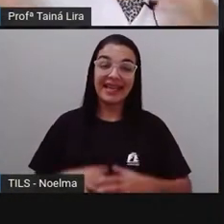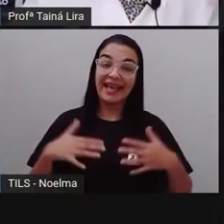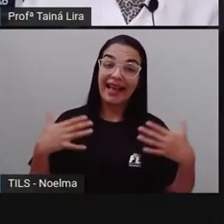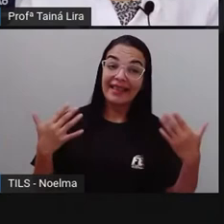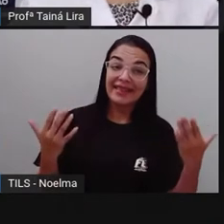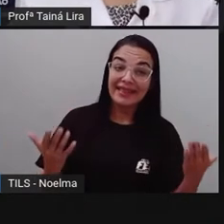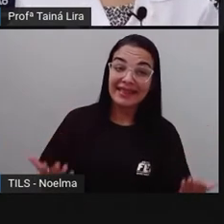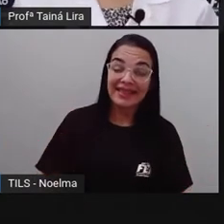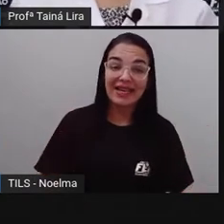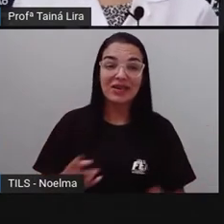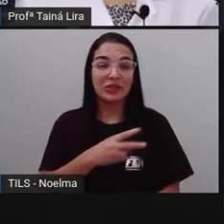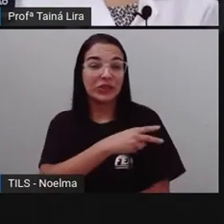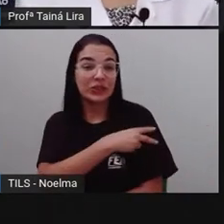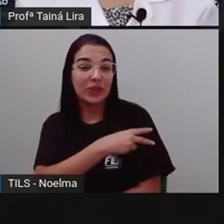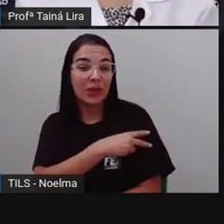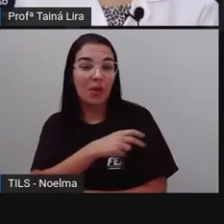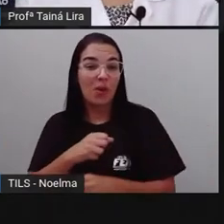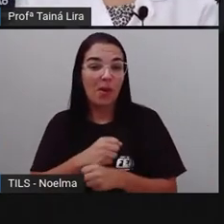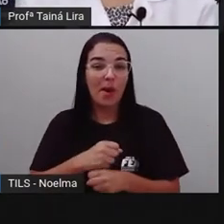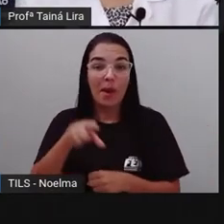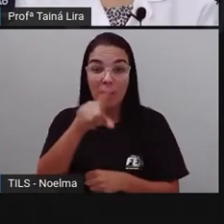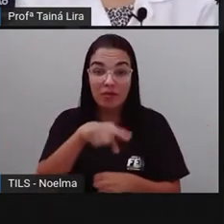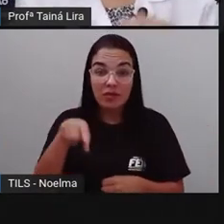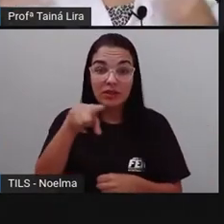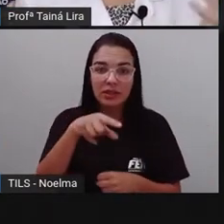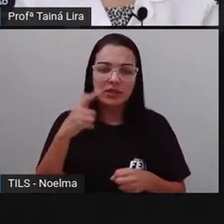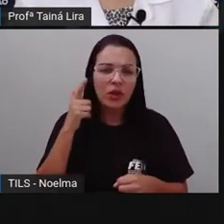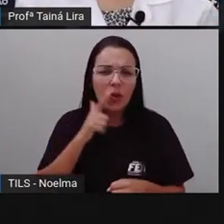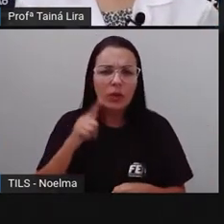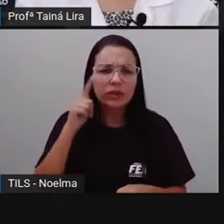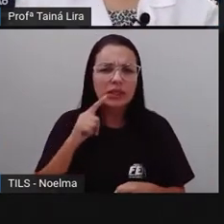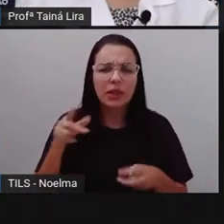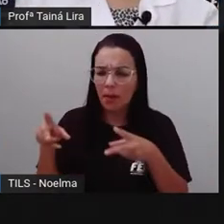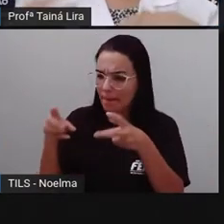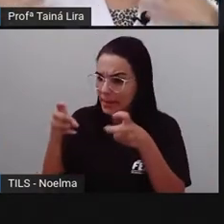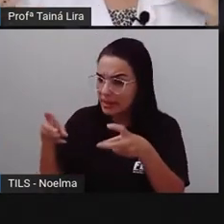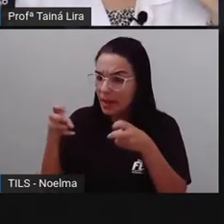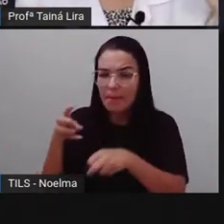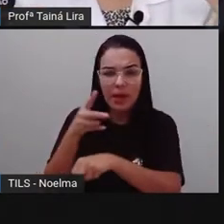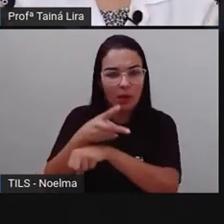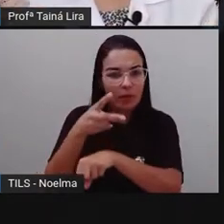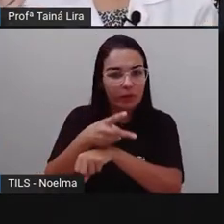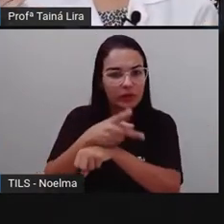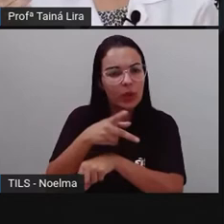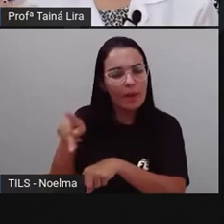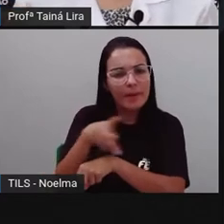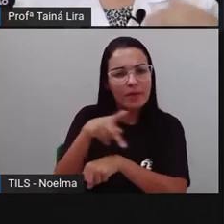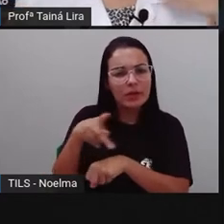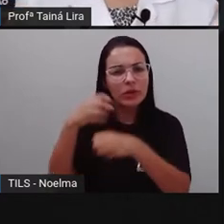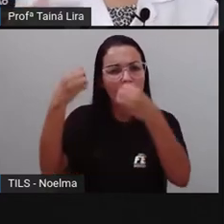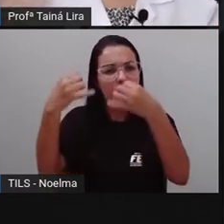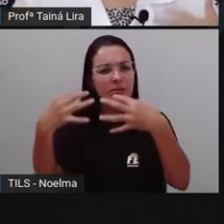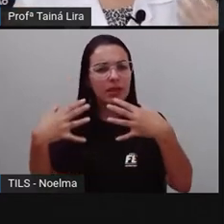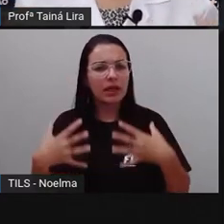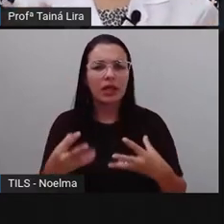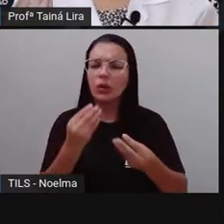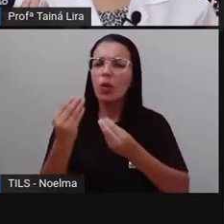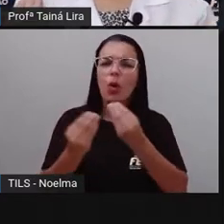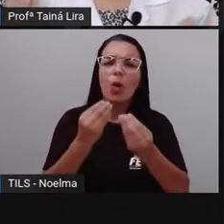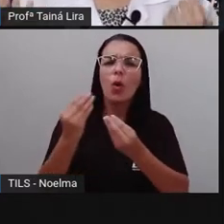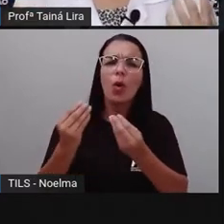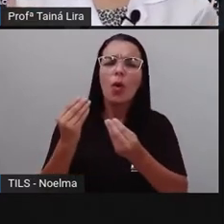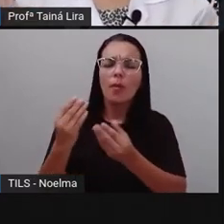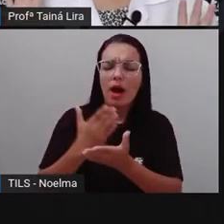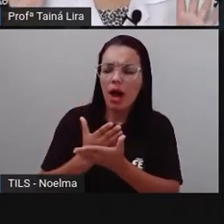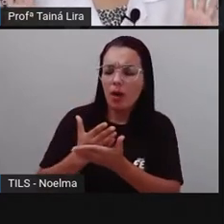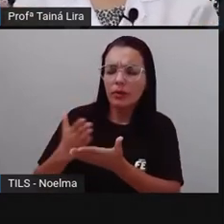Então, segundo ano, vocês conseguiram perceber no vídeo, o professor explicando como foi esse processo